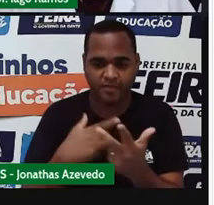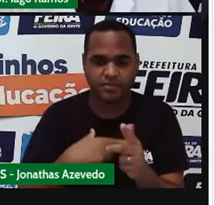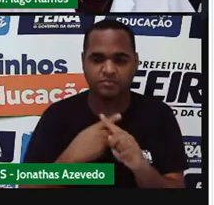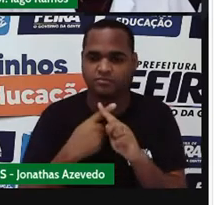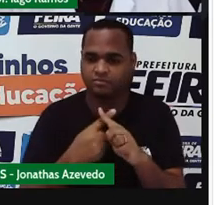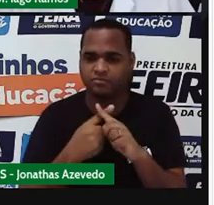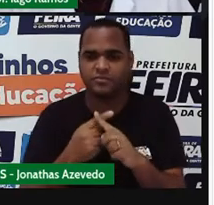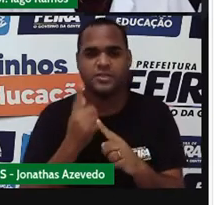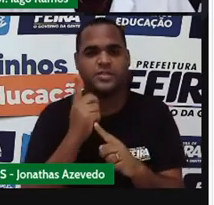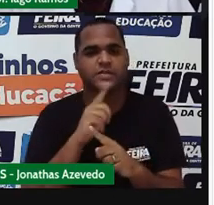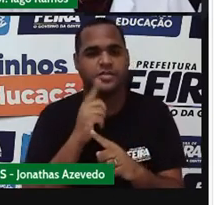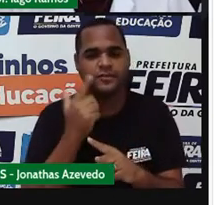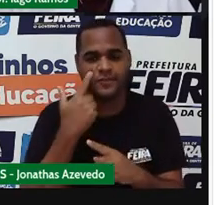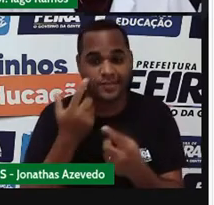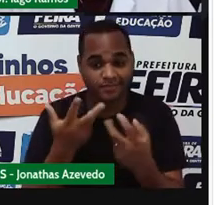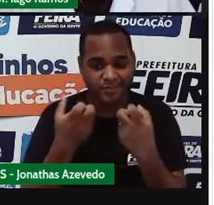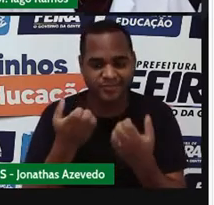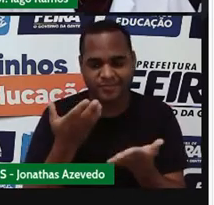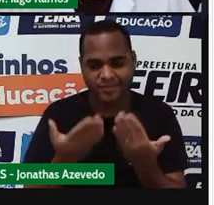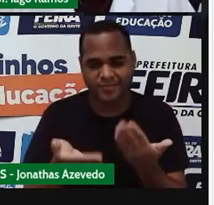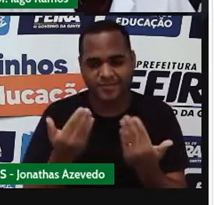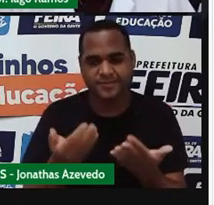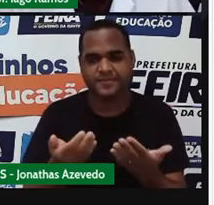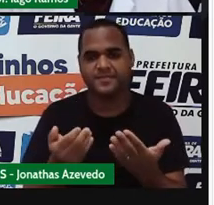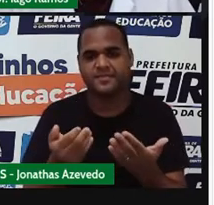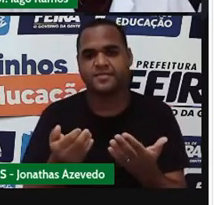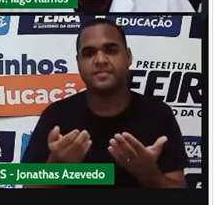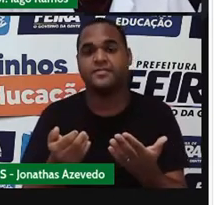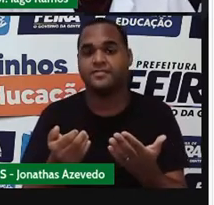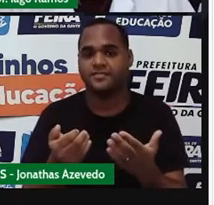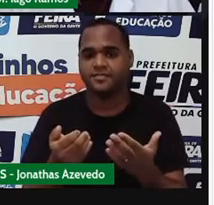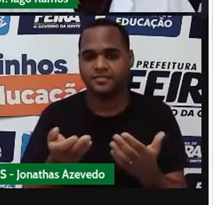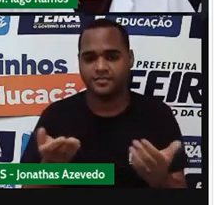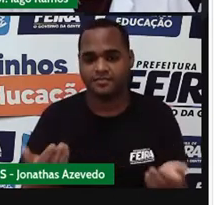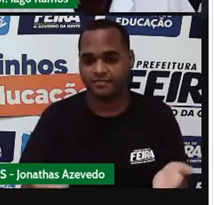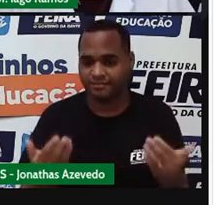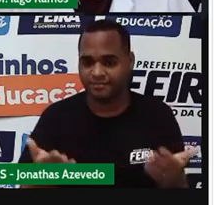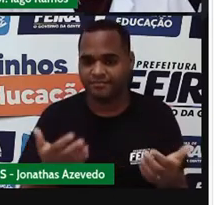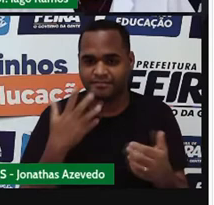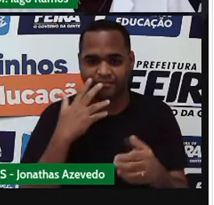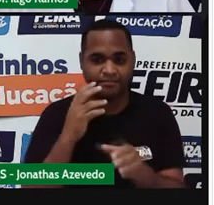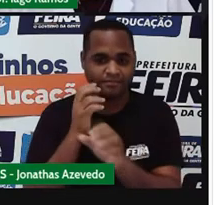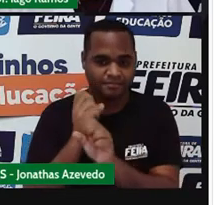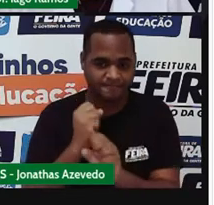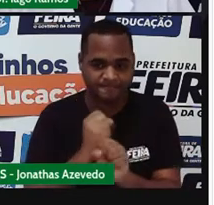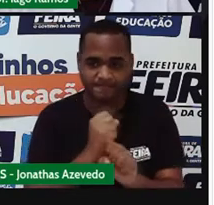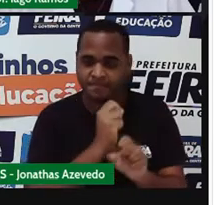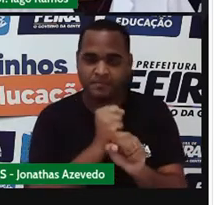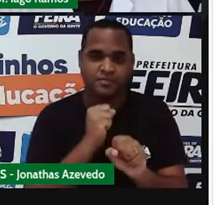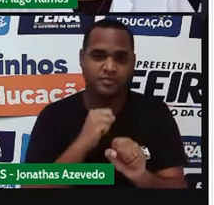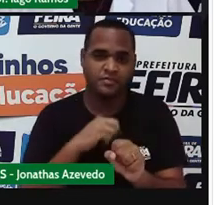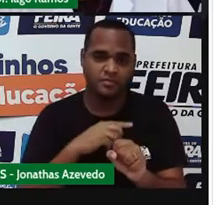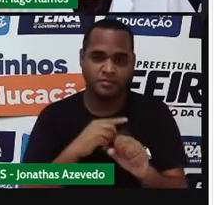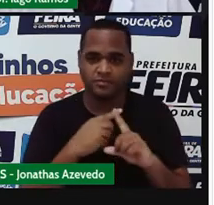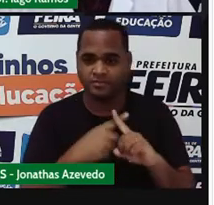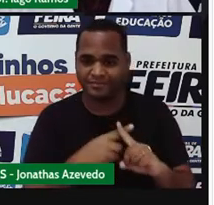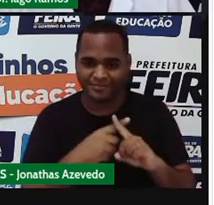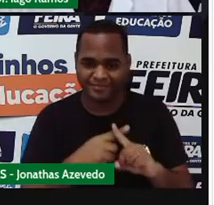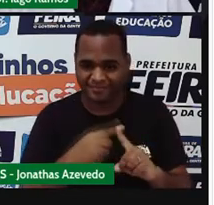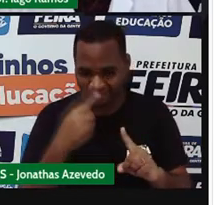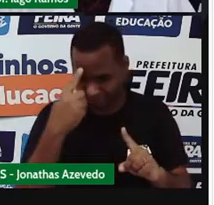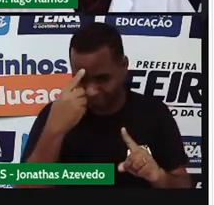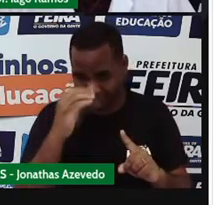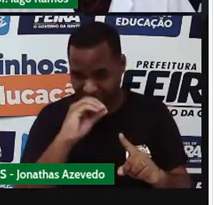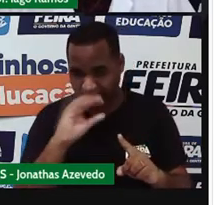Se você olhar pra essa balança, nesse pratozinho aqui, ó, tem dois objetos identificados com o X. Então,